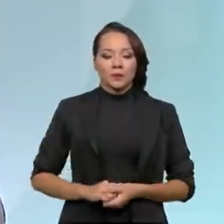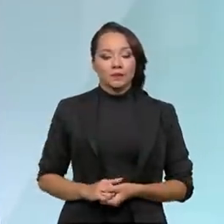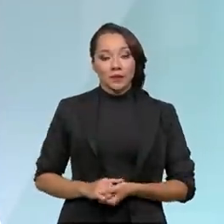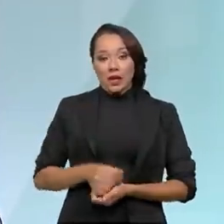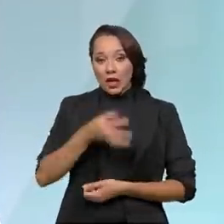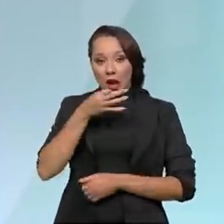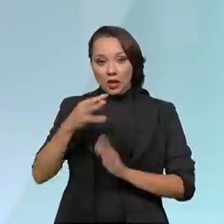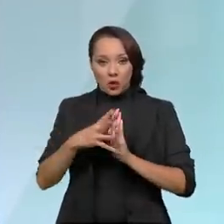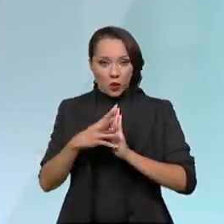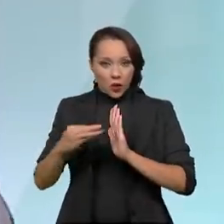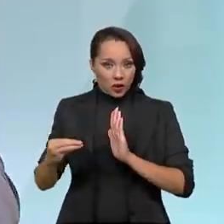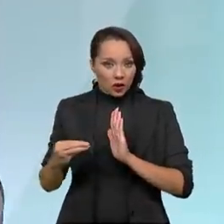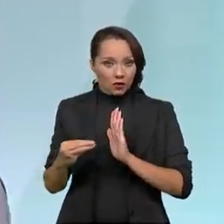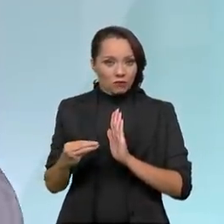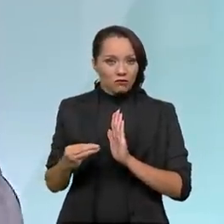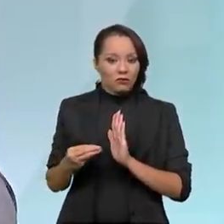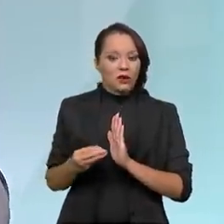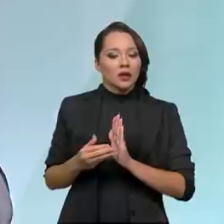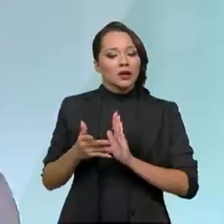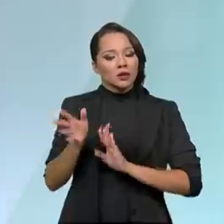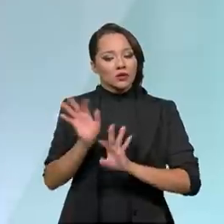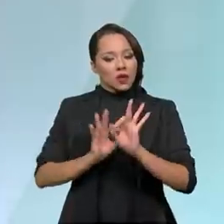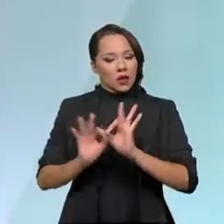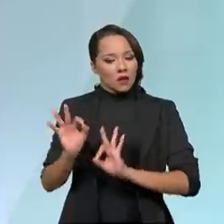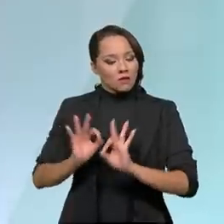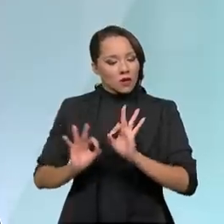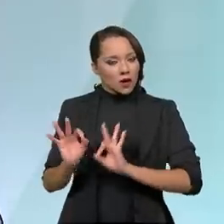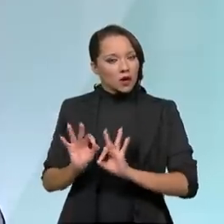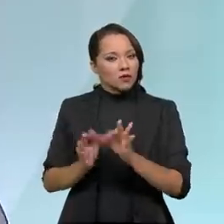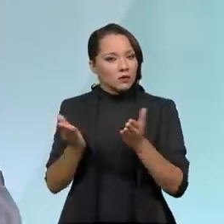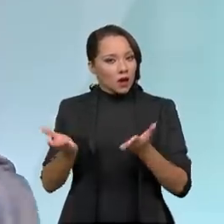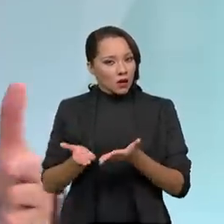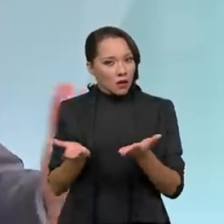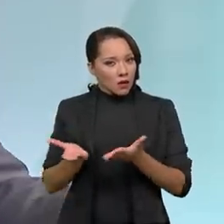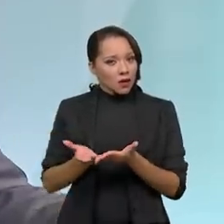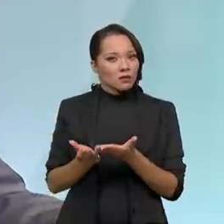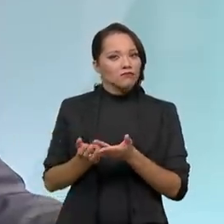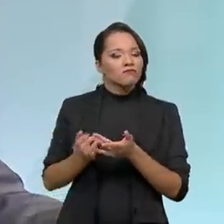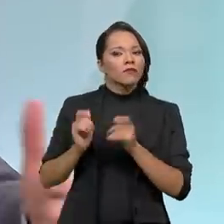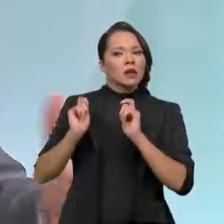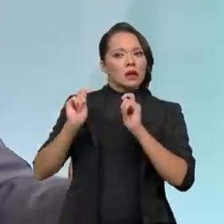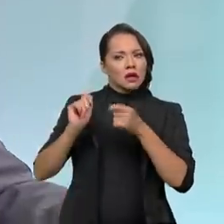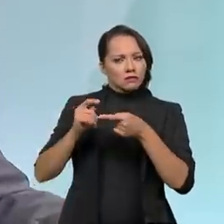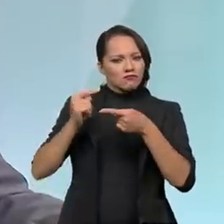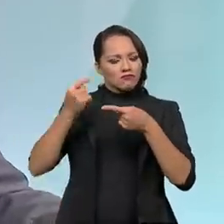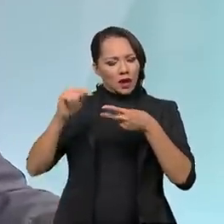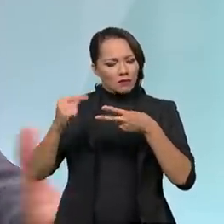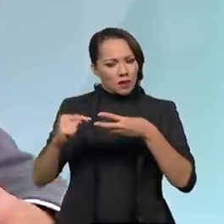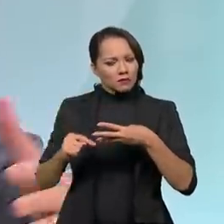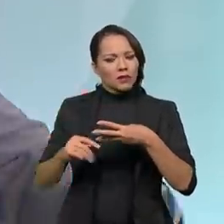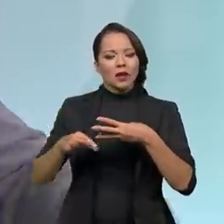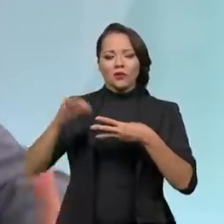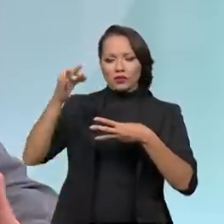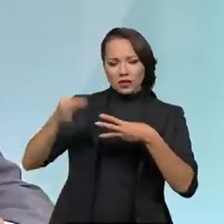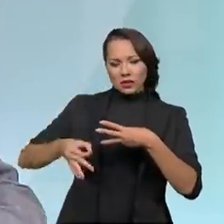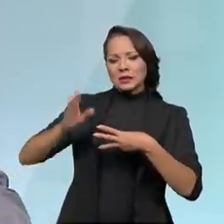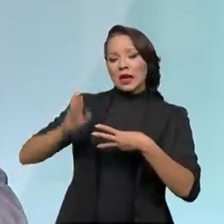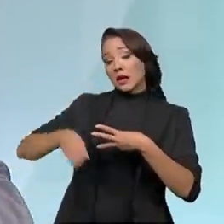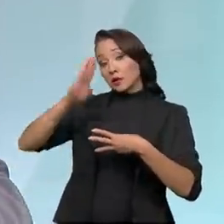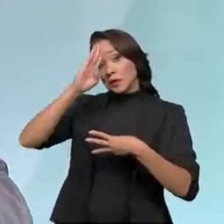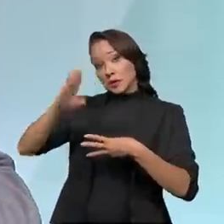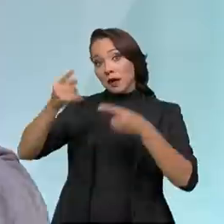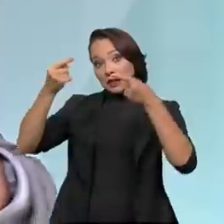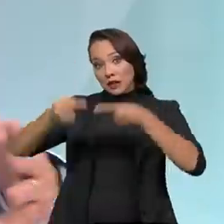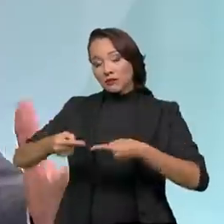Acho que o modelo que a gente está construindo responde a esses três desafios, que eram os principais.